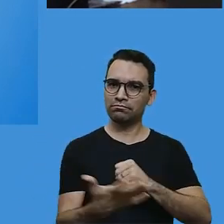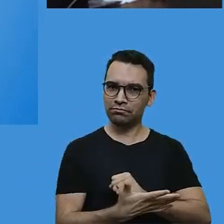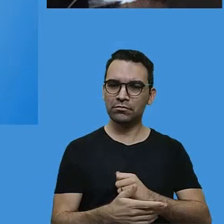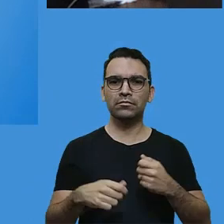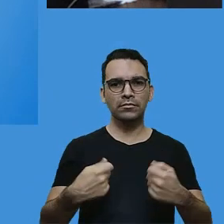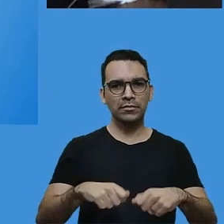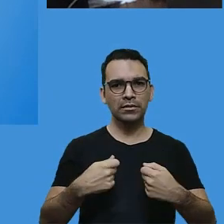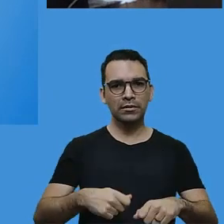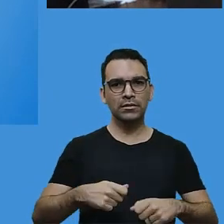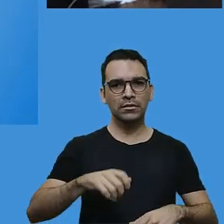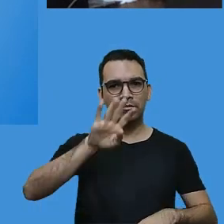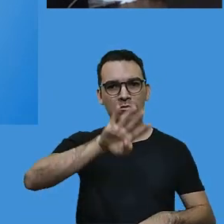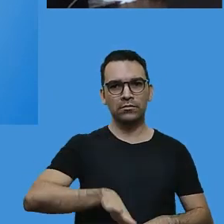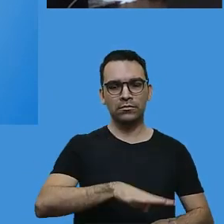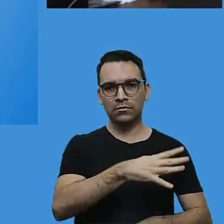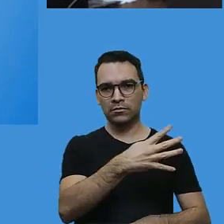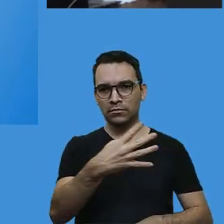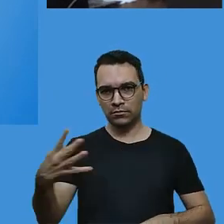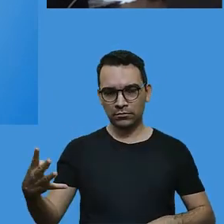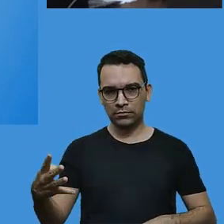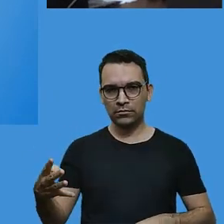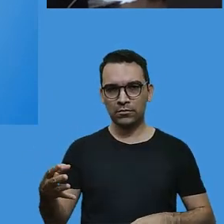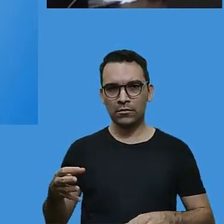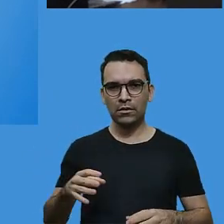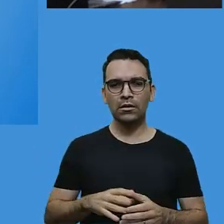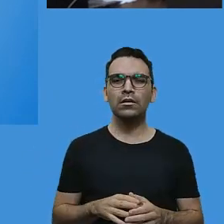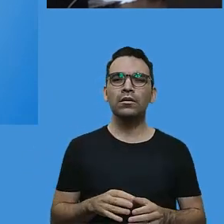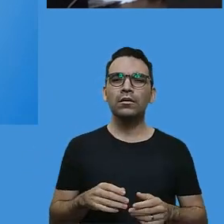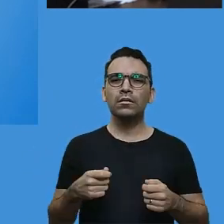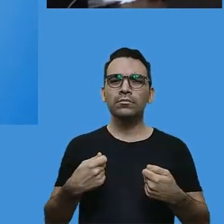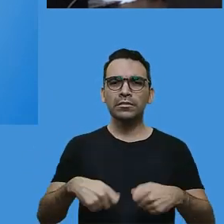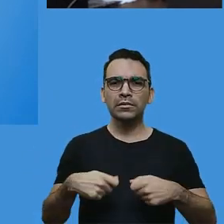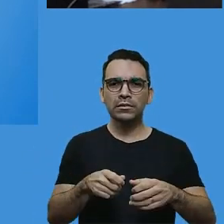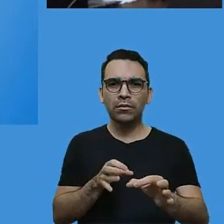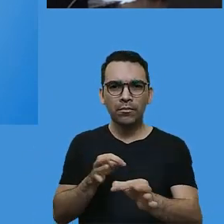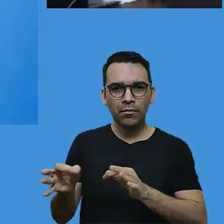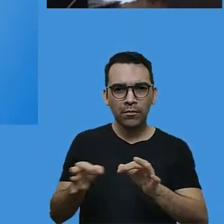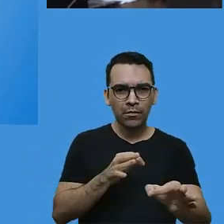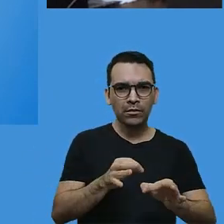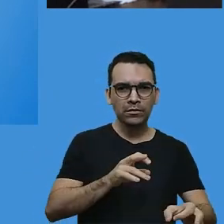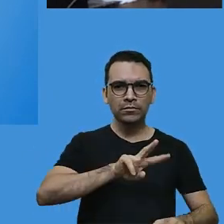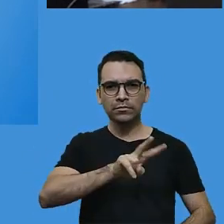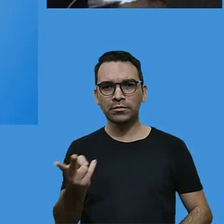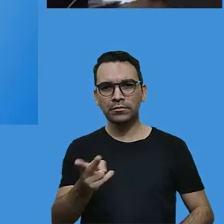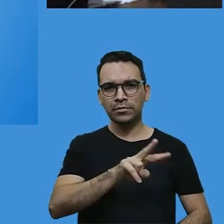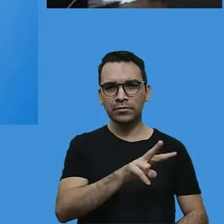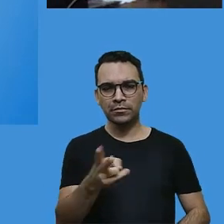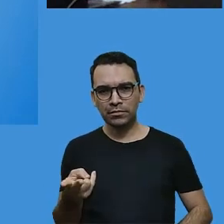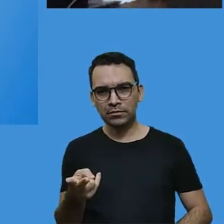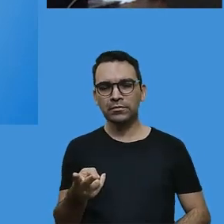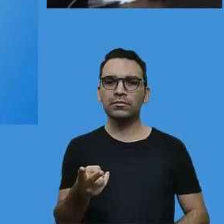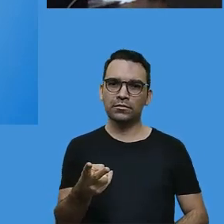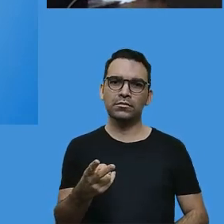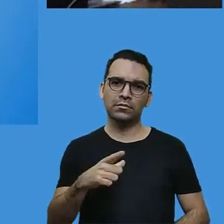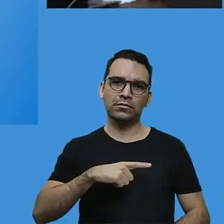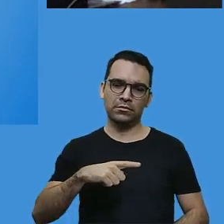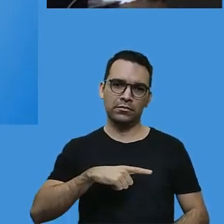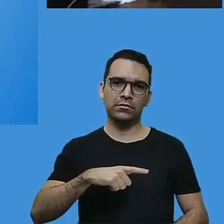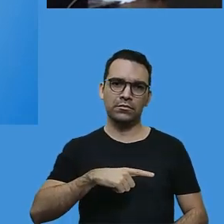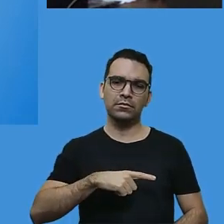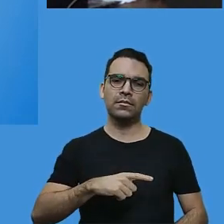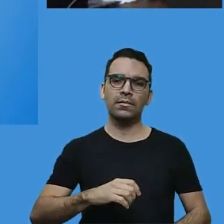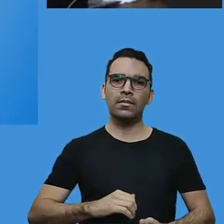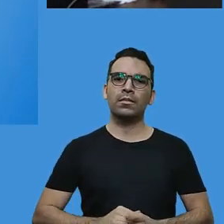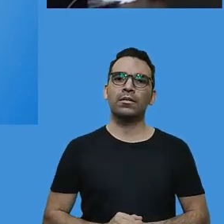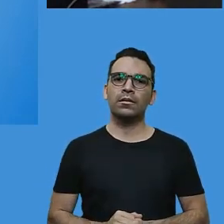revezamento com os alunos. O nós precisamos considerar diante de todos os alunos?